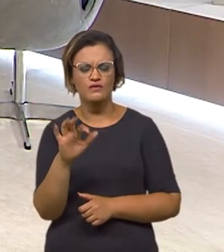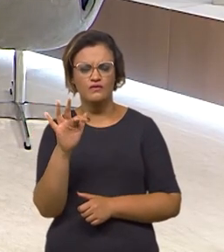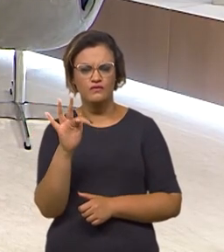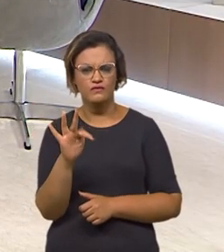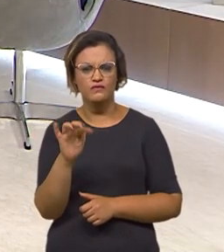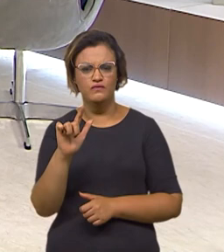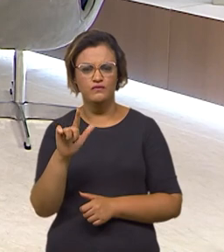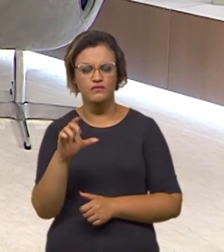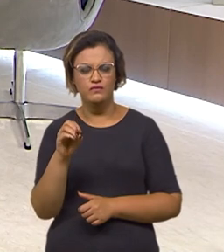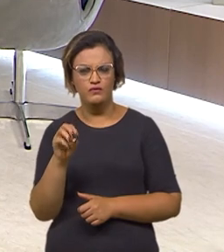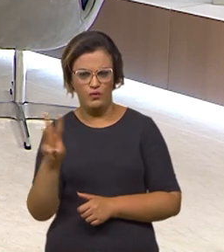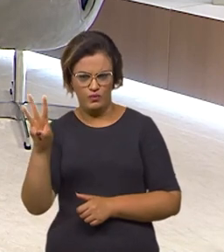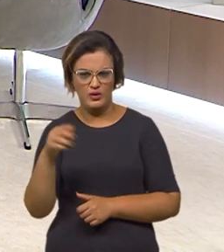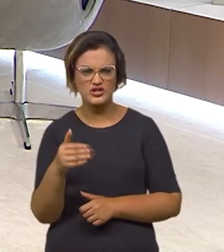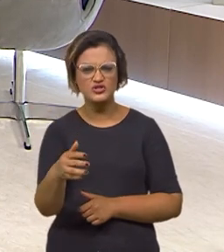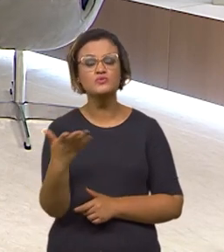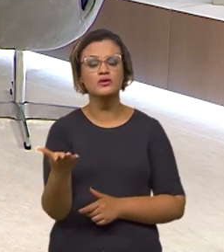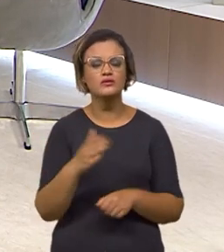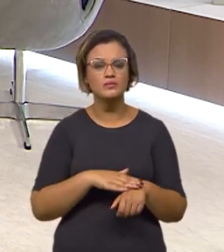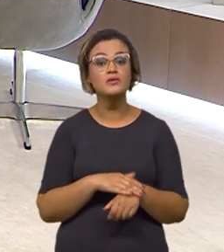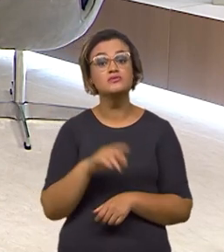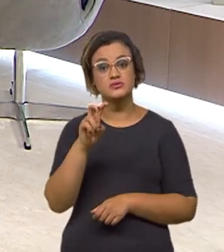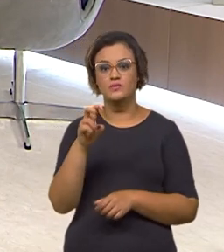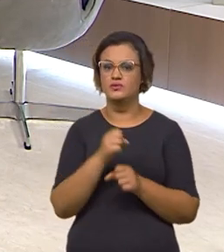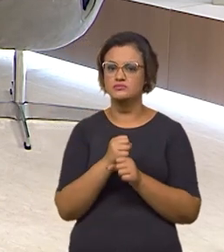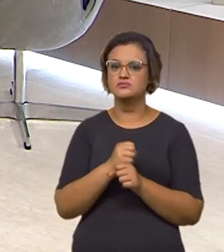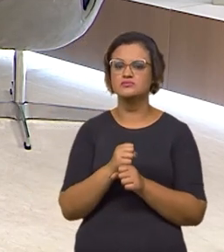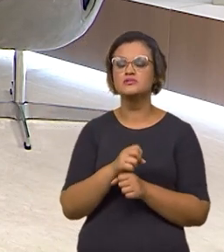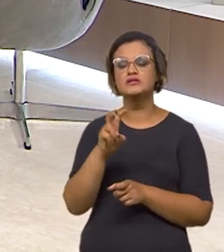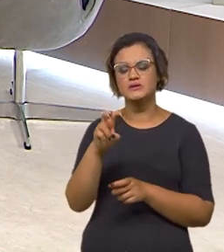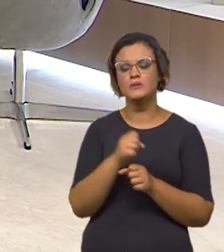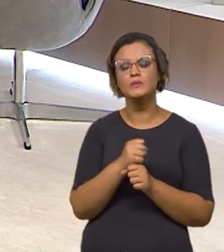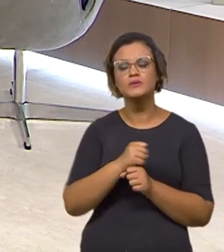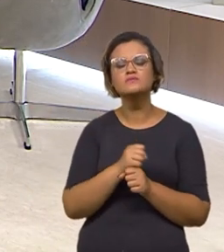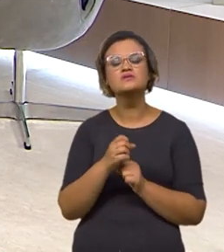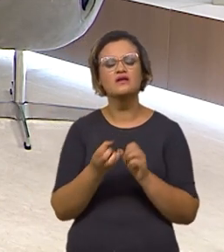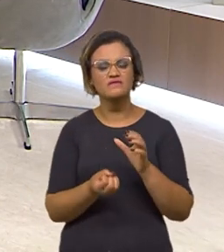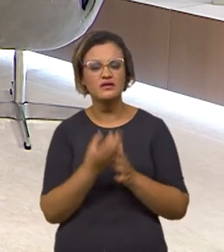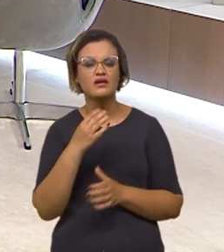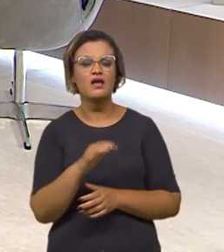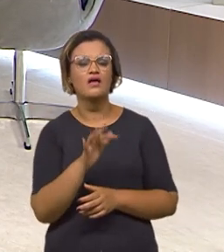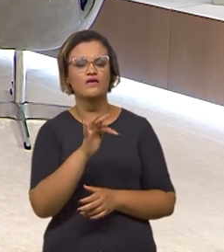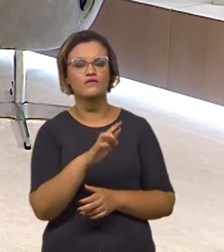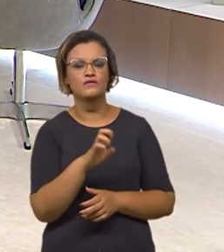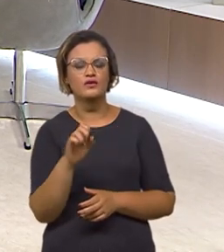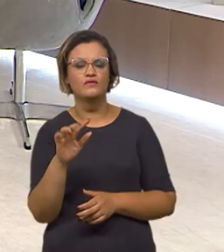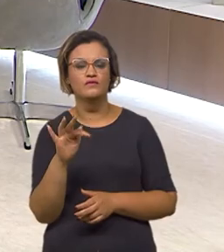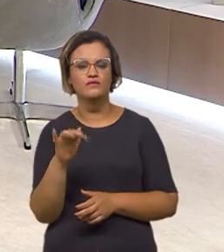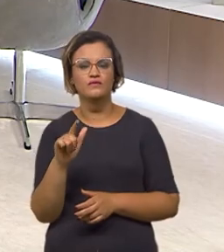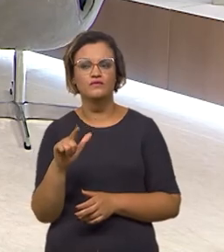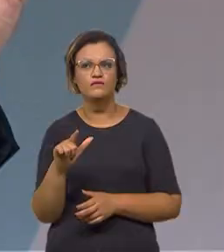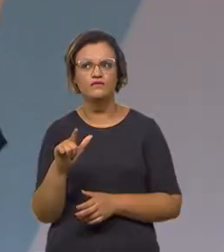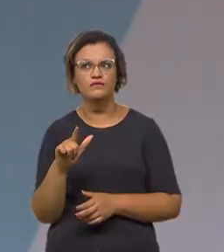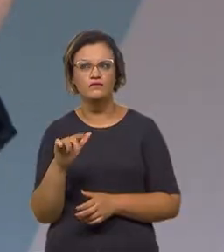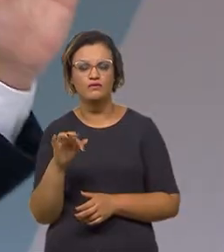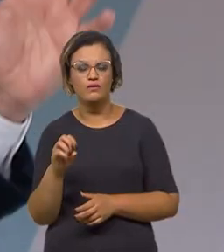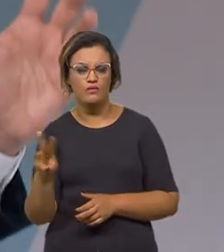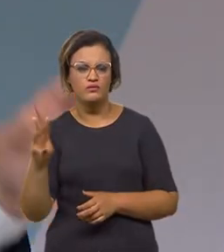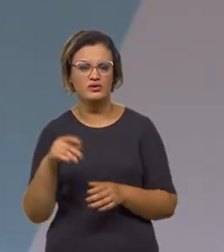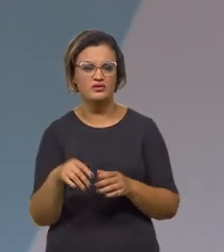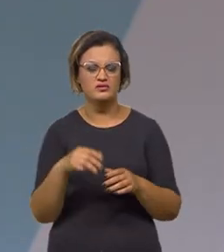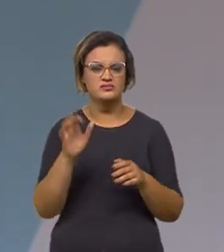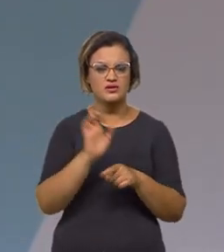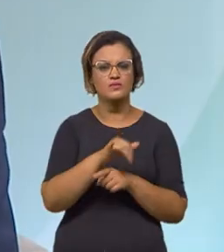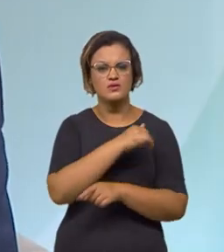próximos 5 anos. A concessionária vai ter aí a responsabilidade de começar a implementar, então, o free flow entre Rio e São Paulo. E a estrutura de comunicação?